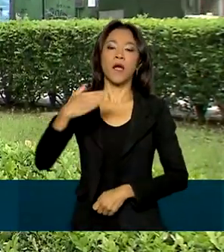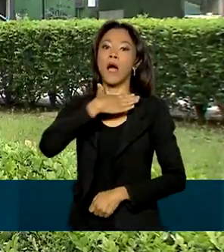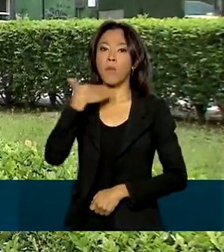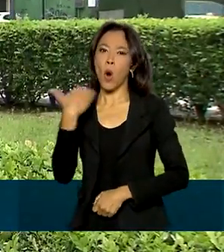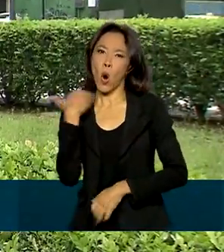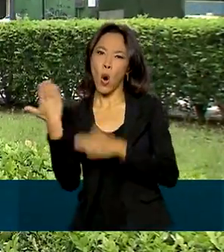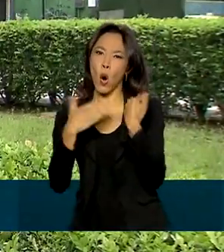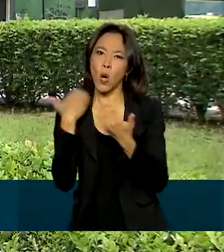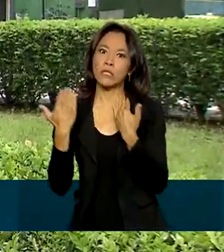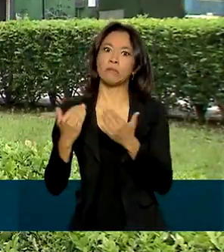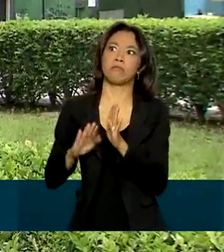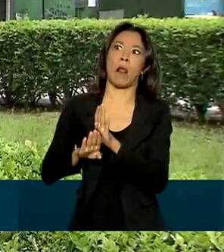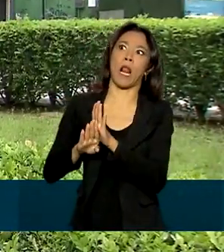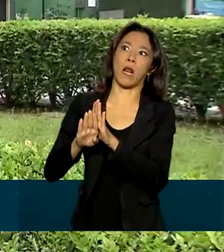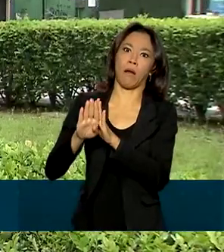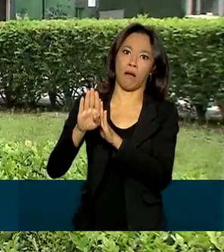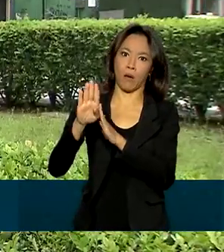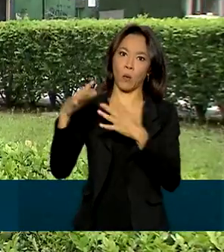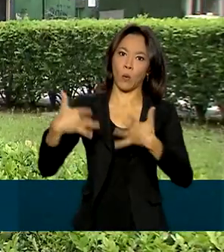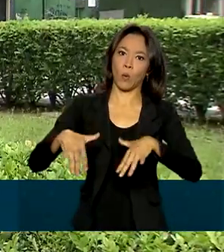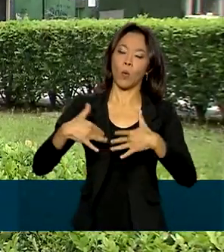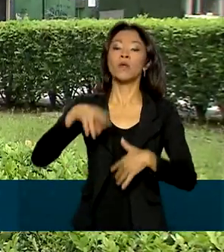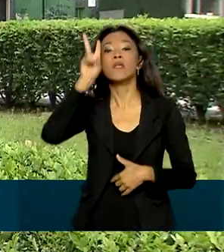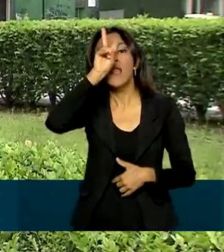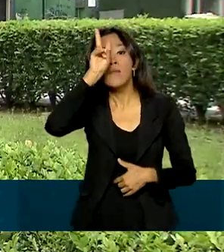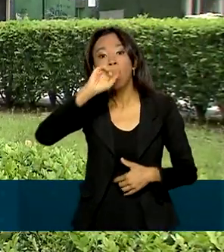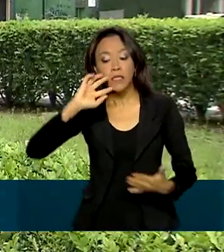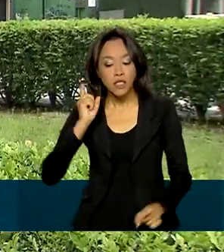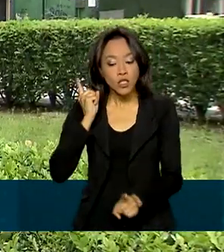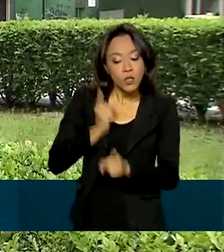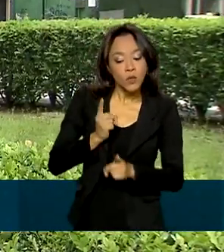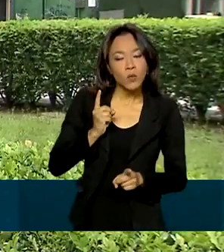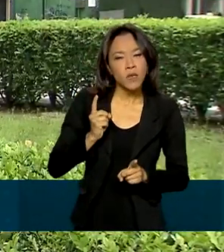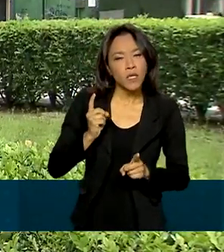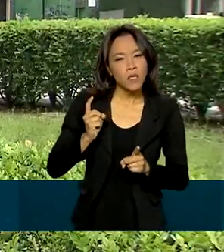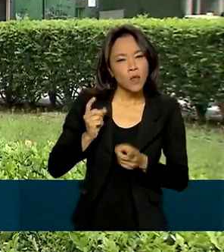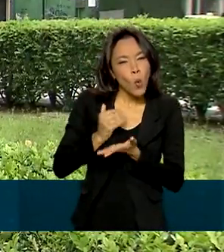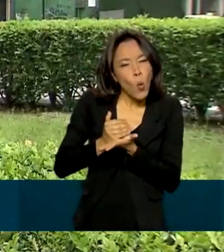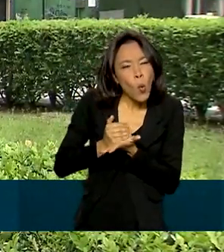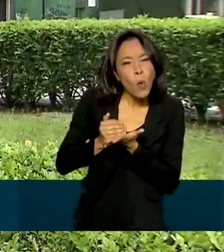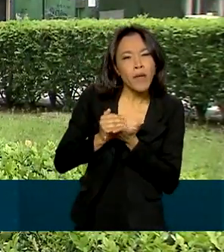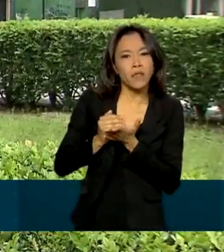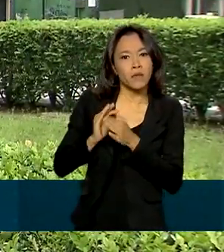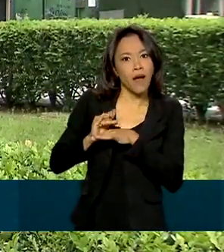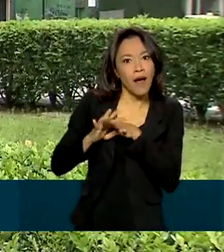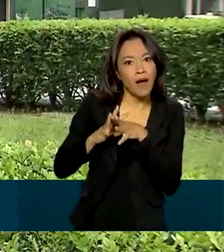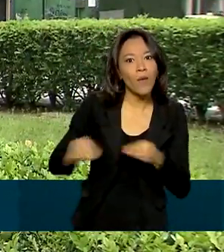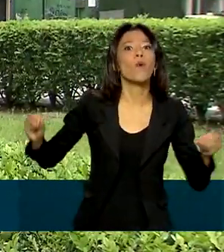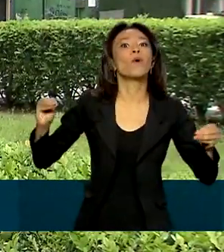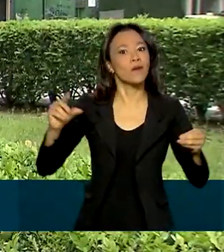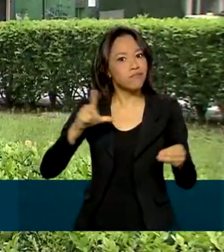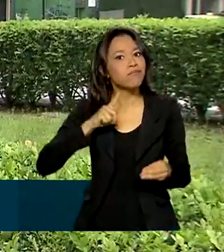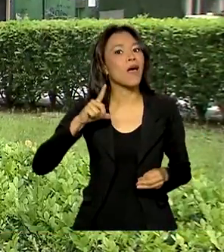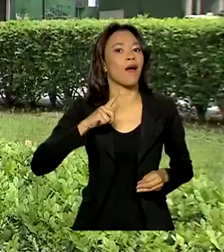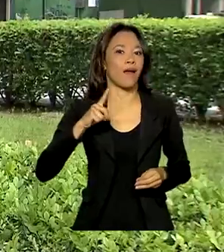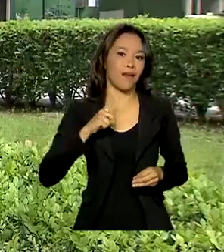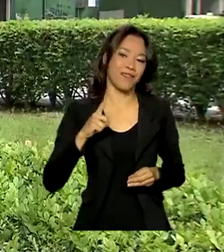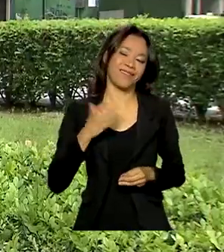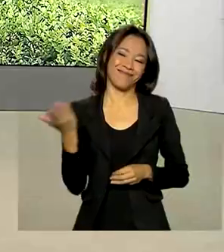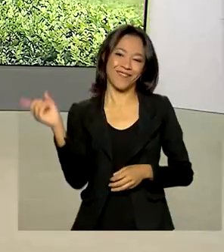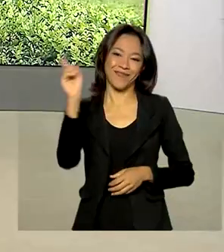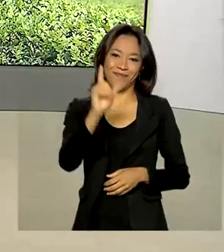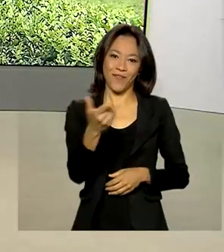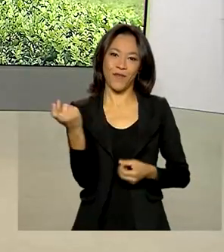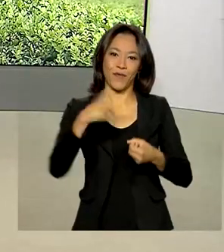ainda é alta, mas é sempre bom lembrar. Quando descoberto no começo, a chance de cura aumenta. Eu volto com você no estúdio,